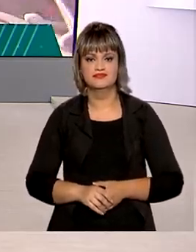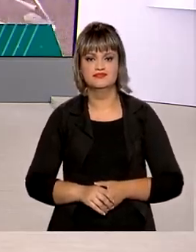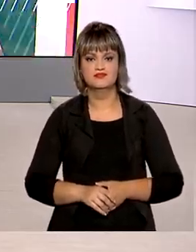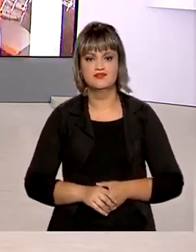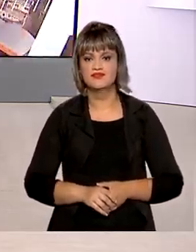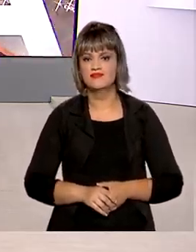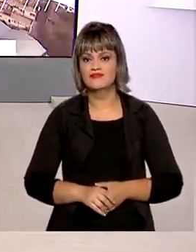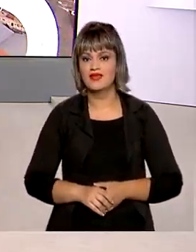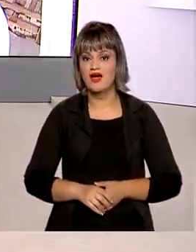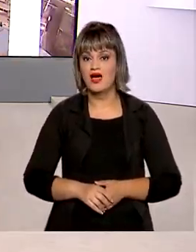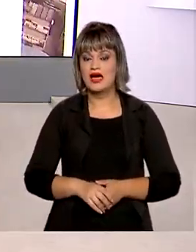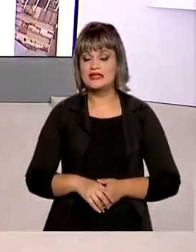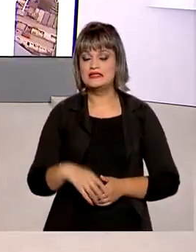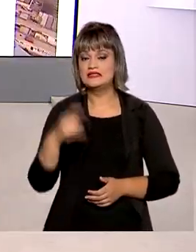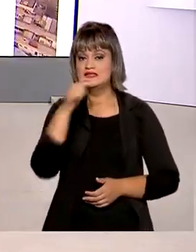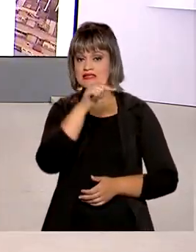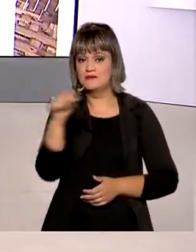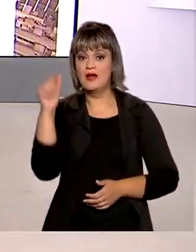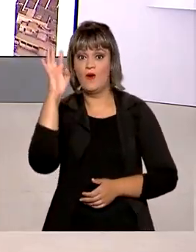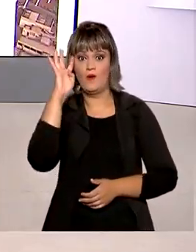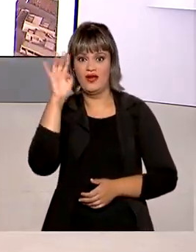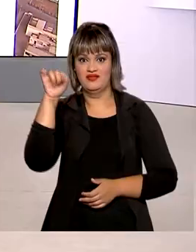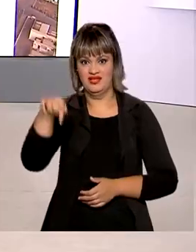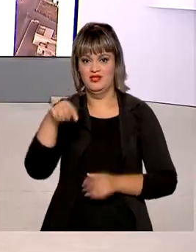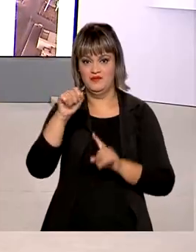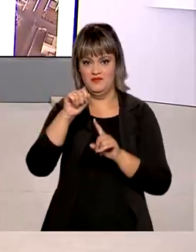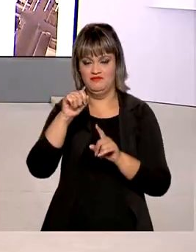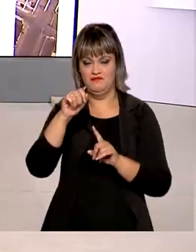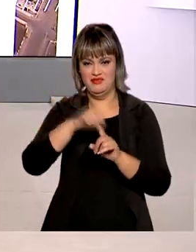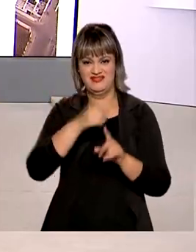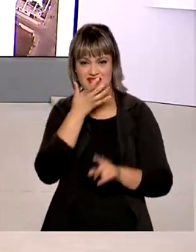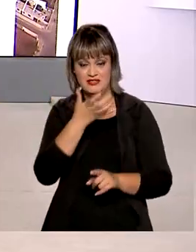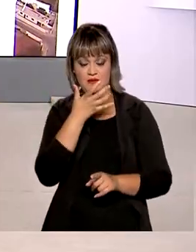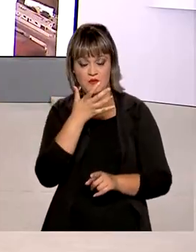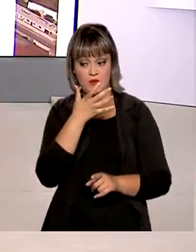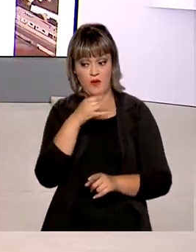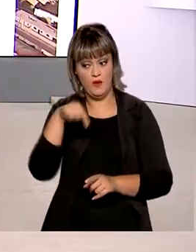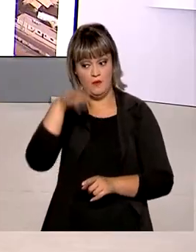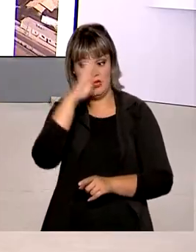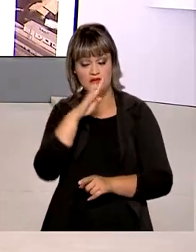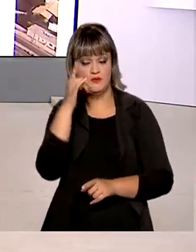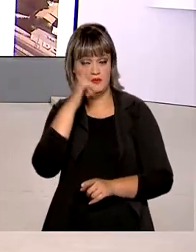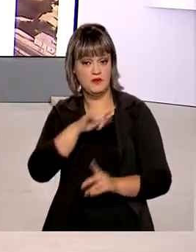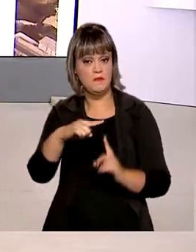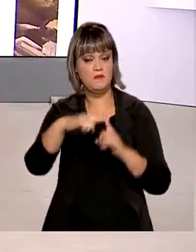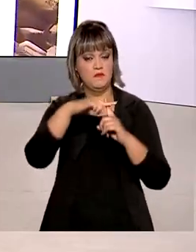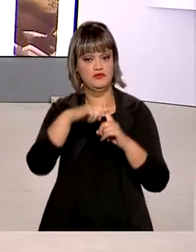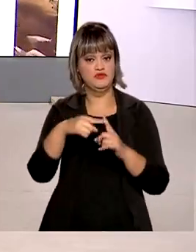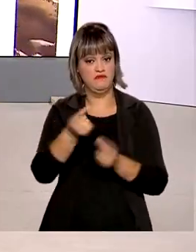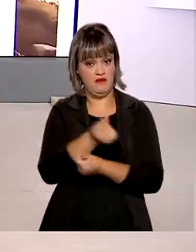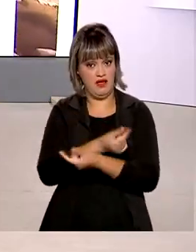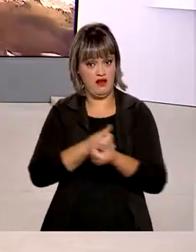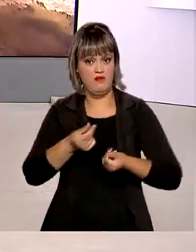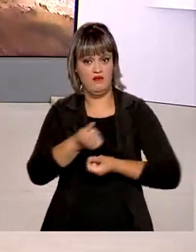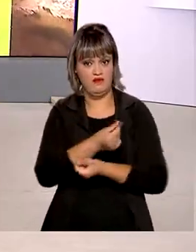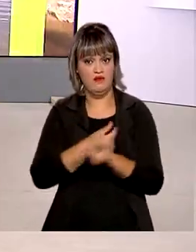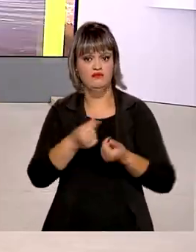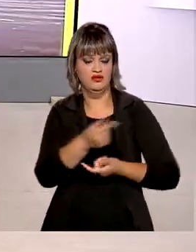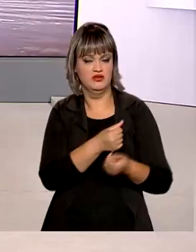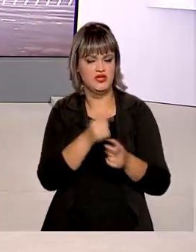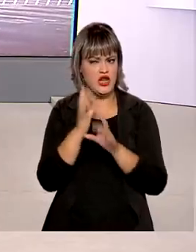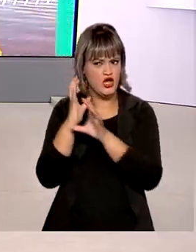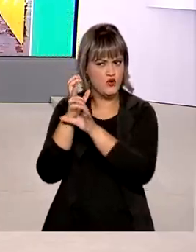Na quarta semana de dezembro, o Brasil teve saldo positivo no comércio exterior, tendência também registrada no